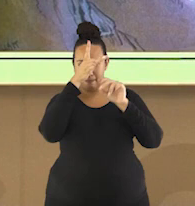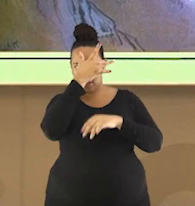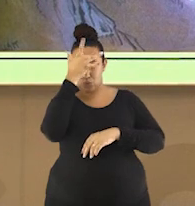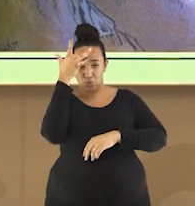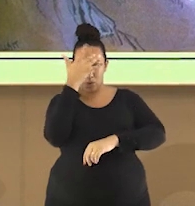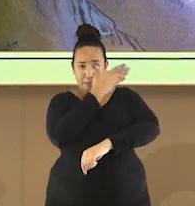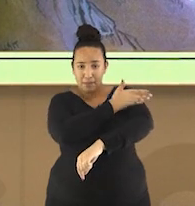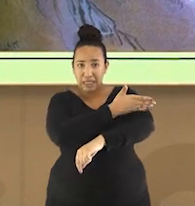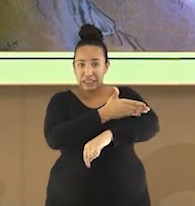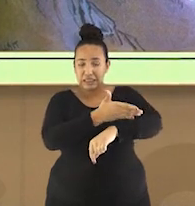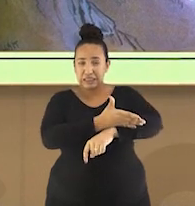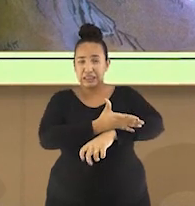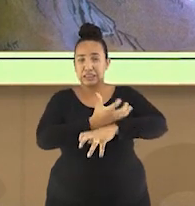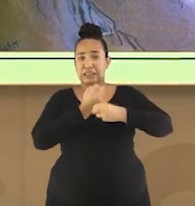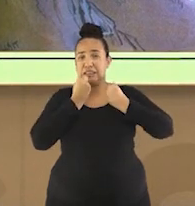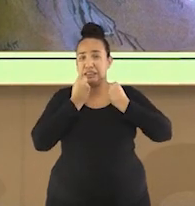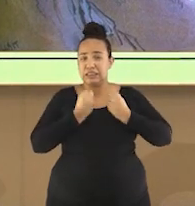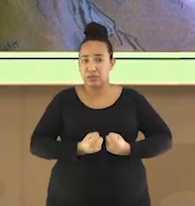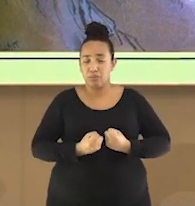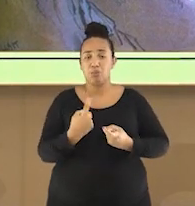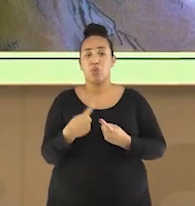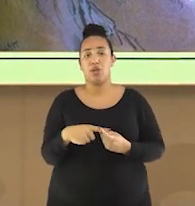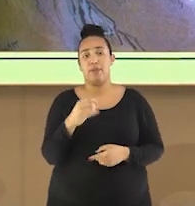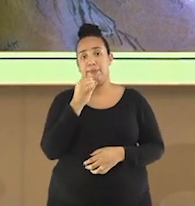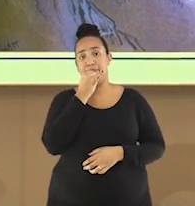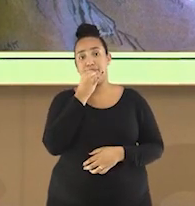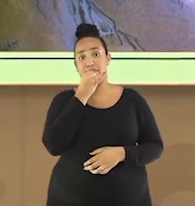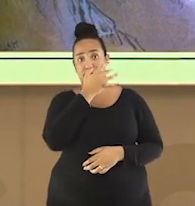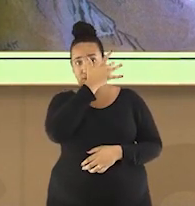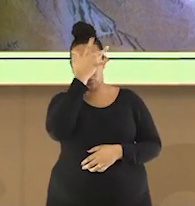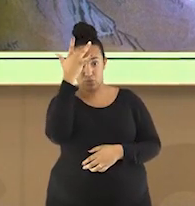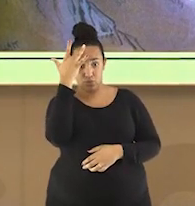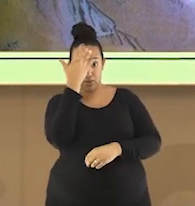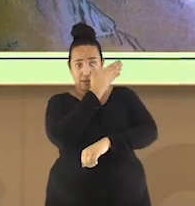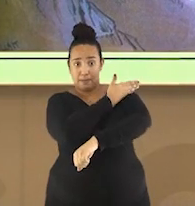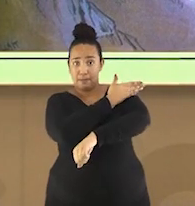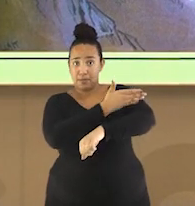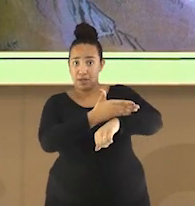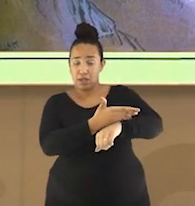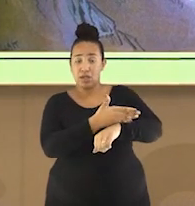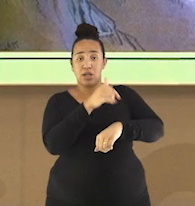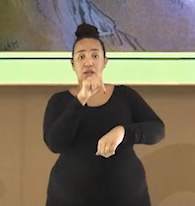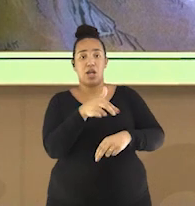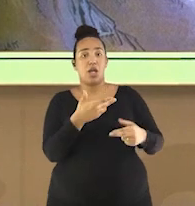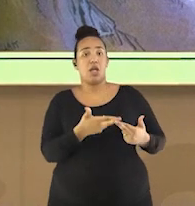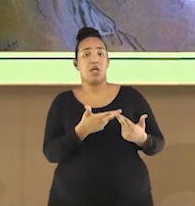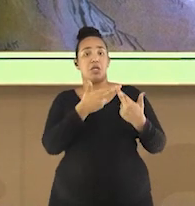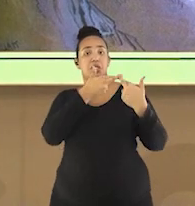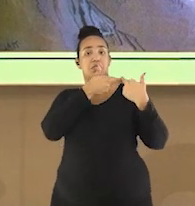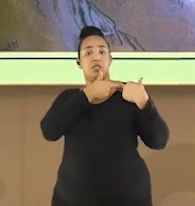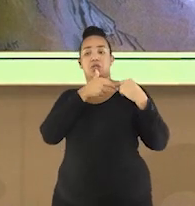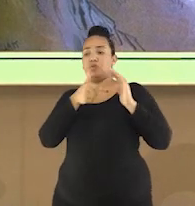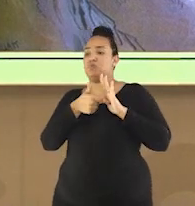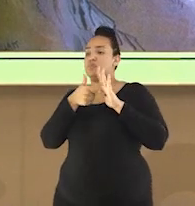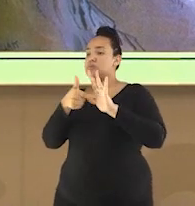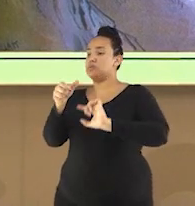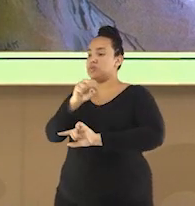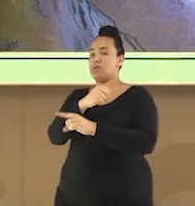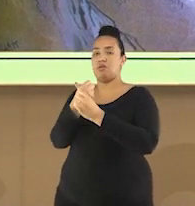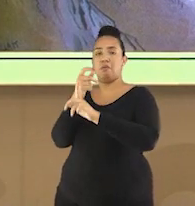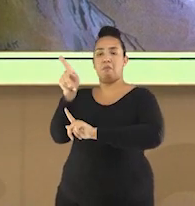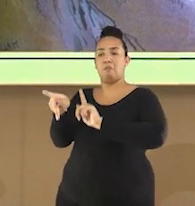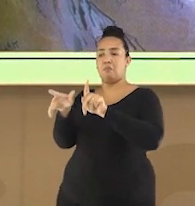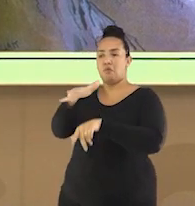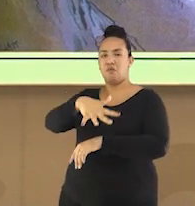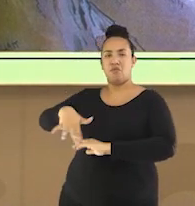O homem branco teria uma obrigação moral nas suas costas de levar a civilização aos povos atrasados. Mas será